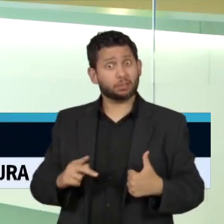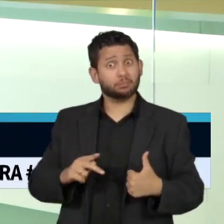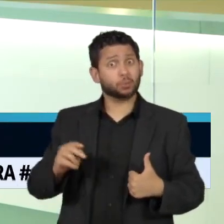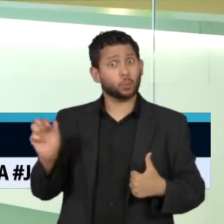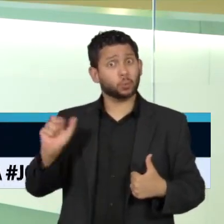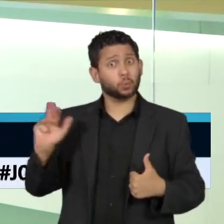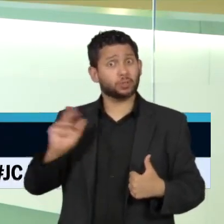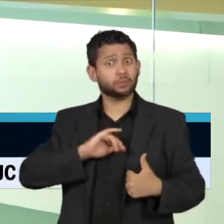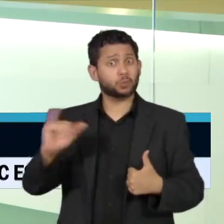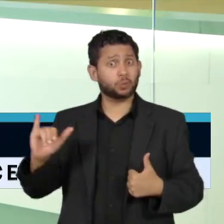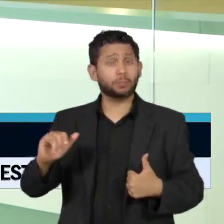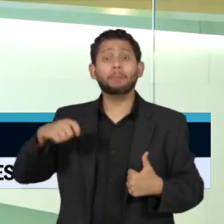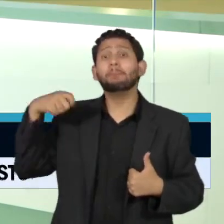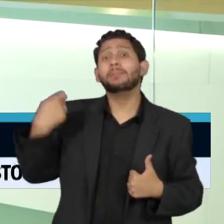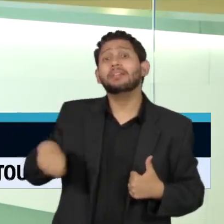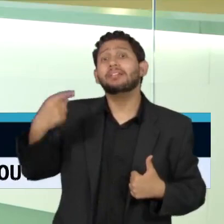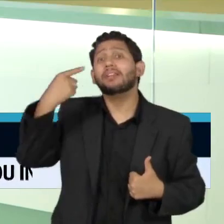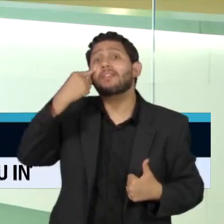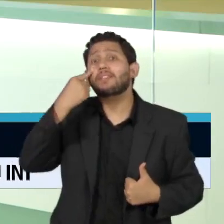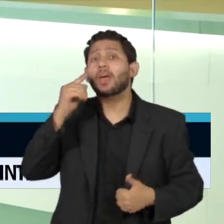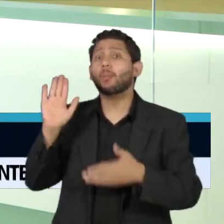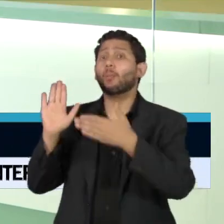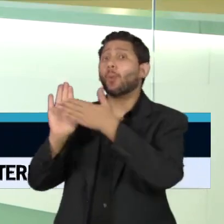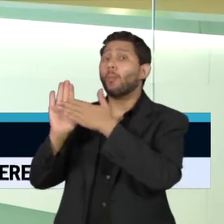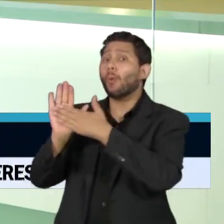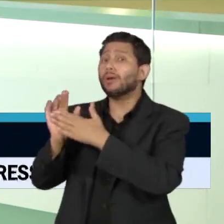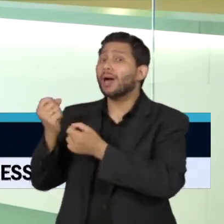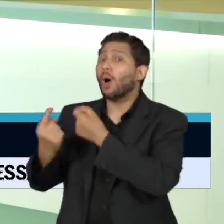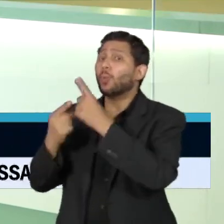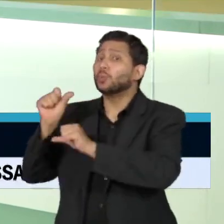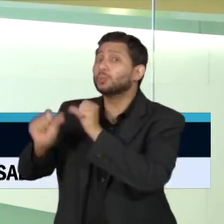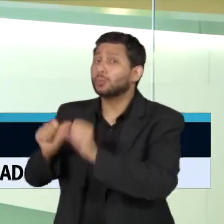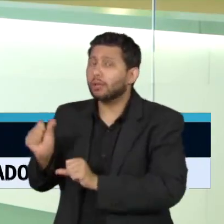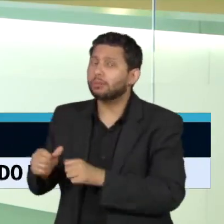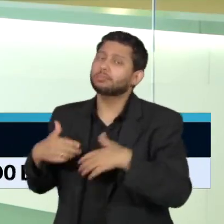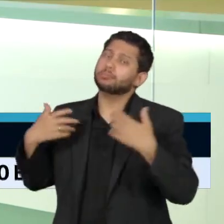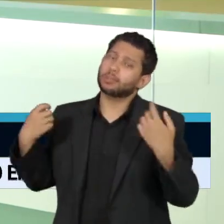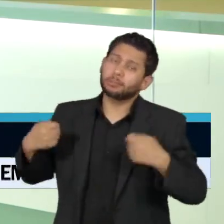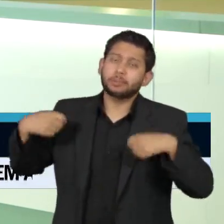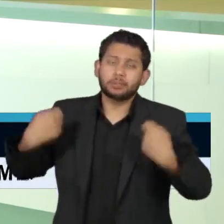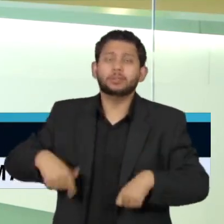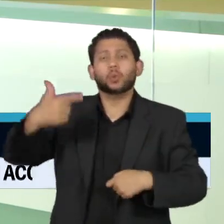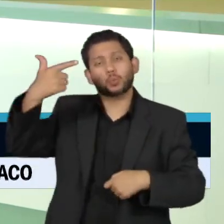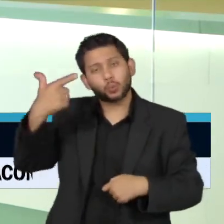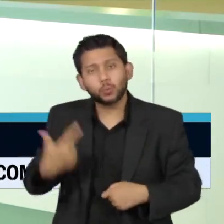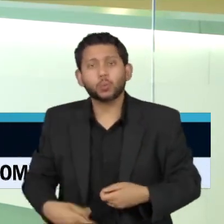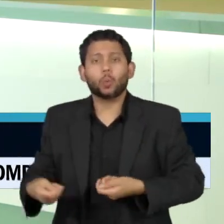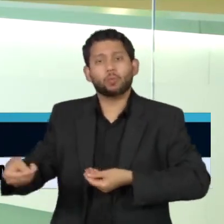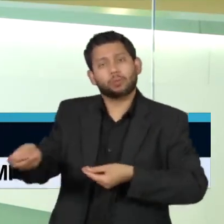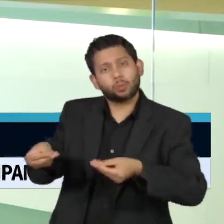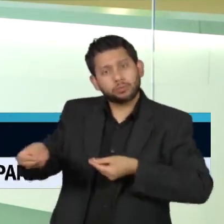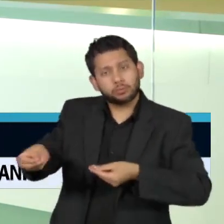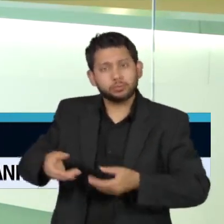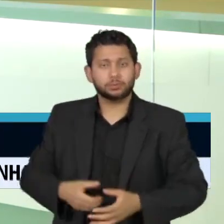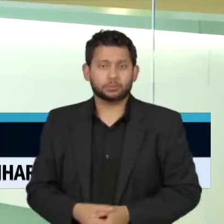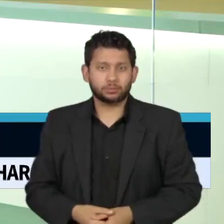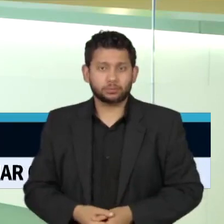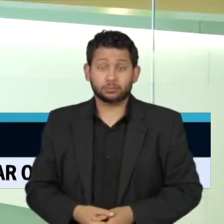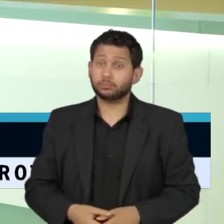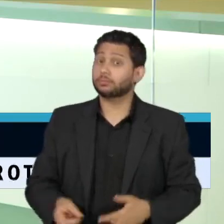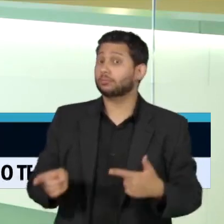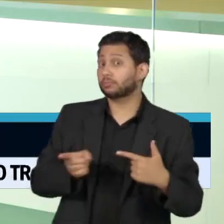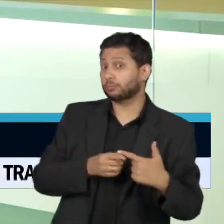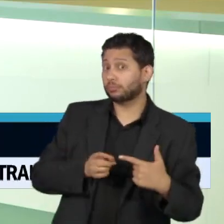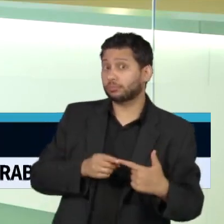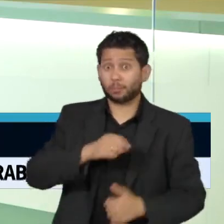Há necessidade de rever alguns itens da proposta, o que exigirá uma nova rodada de negociações. Além disso, o Brasil